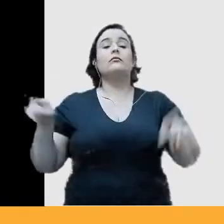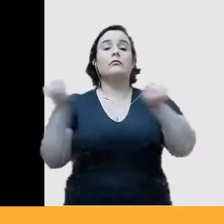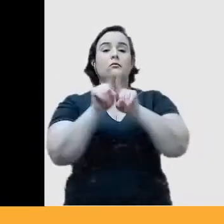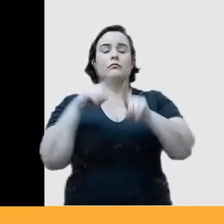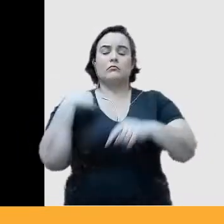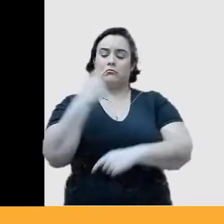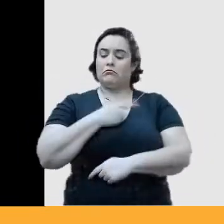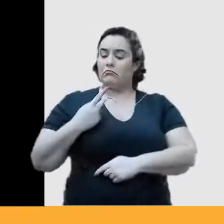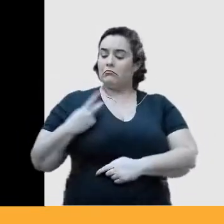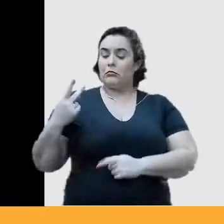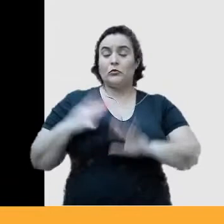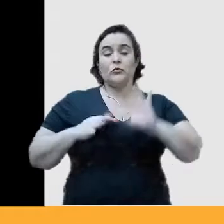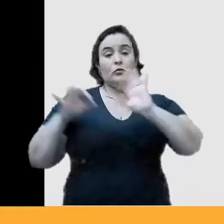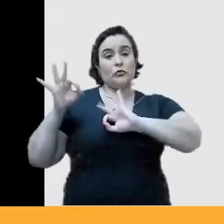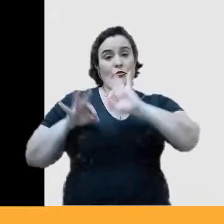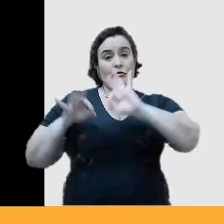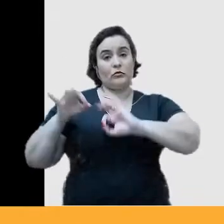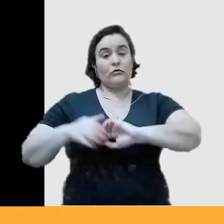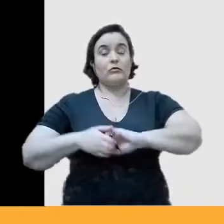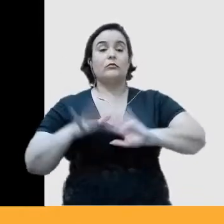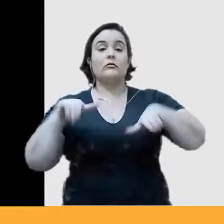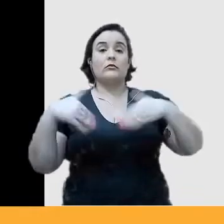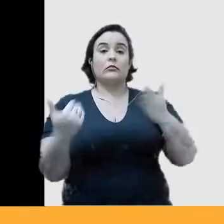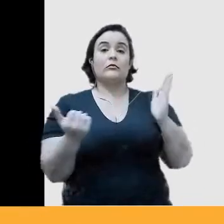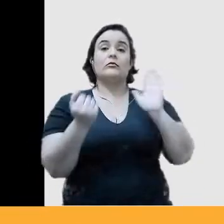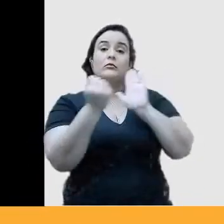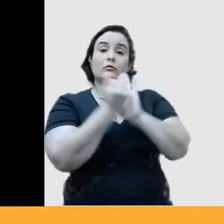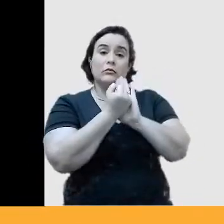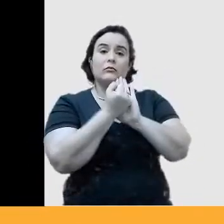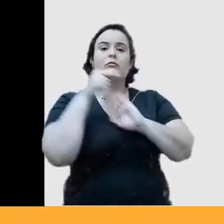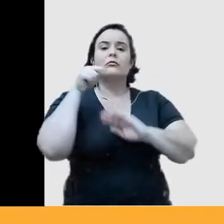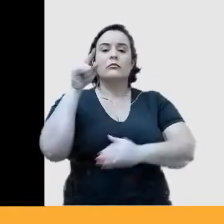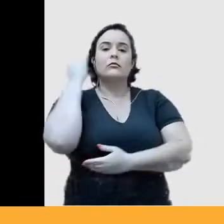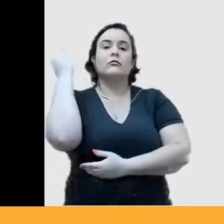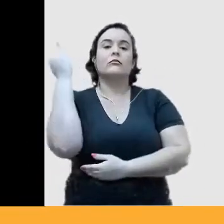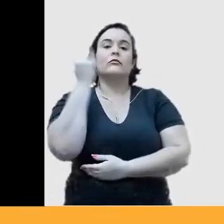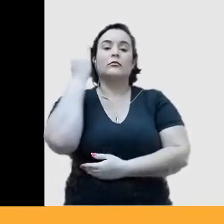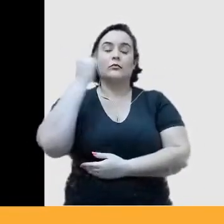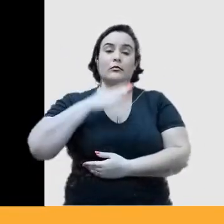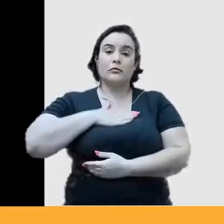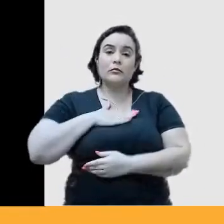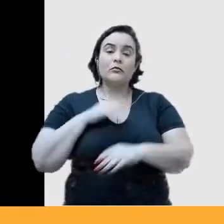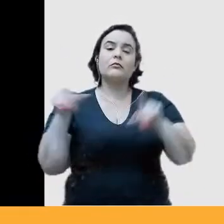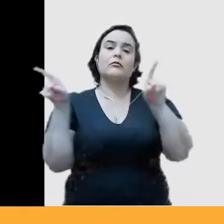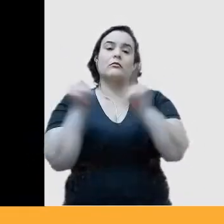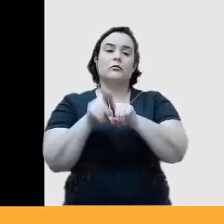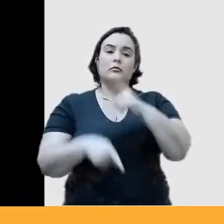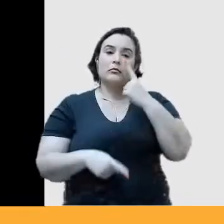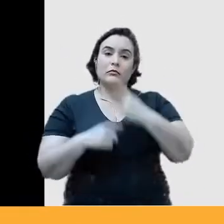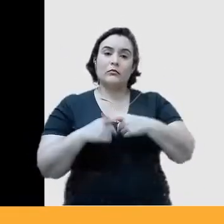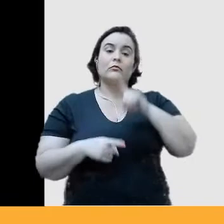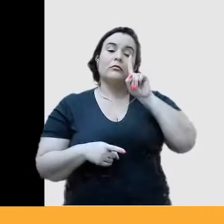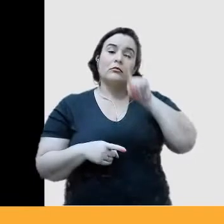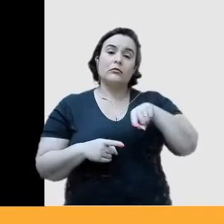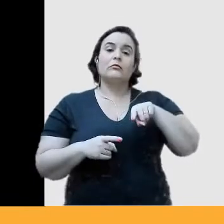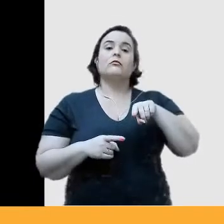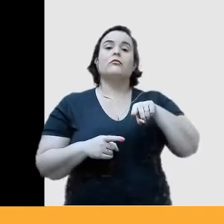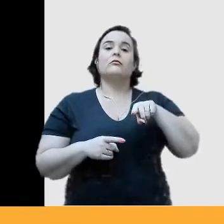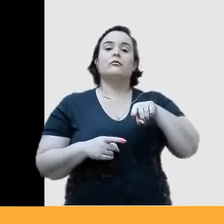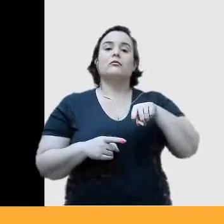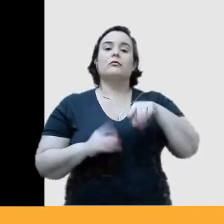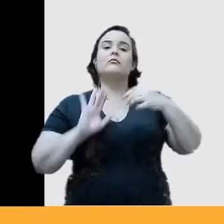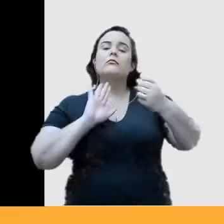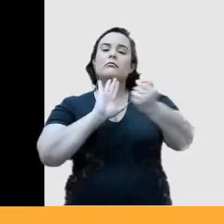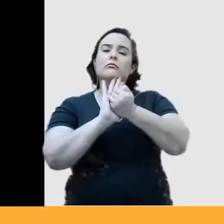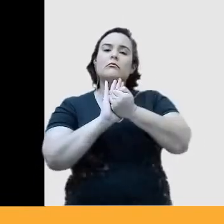dirigimos lá, né? Então, essa logomarca é uma logomarca importante para mim também, porque ela é um arco, né? Dentro